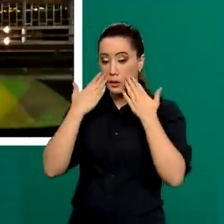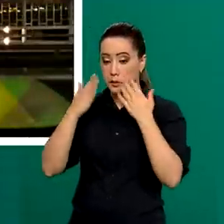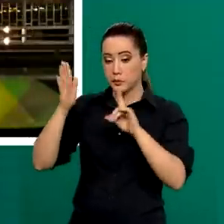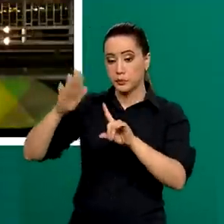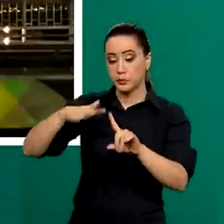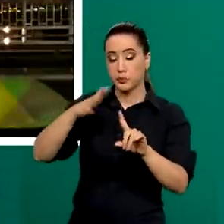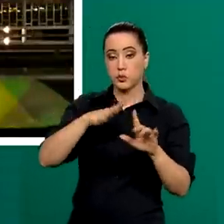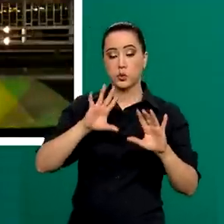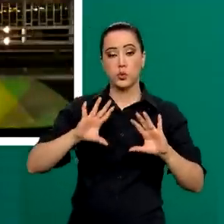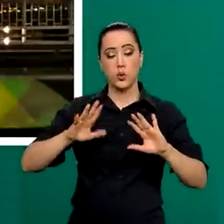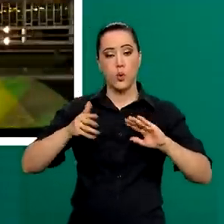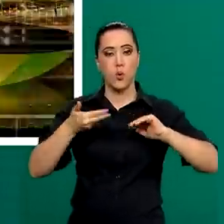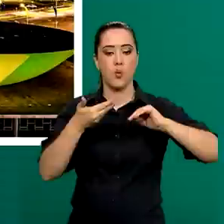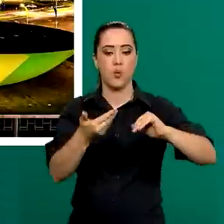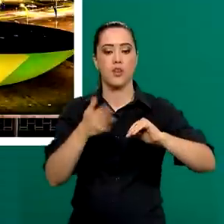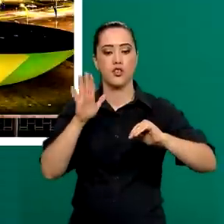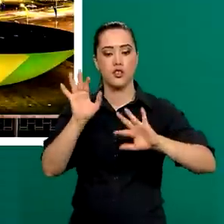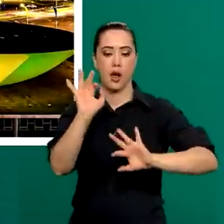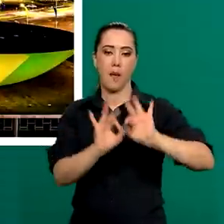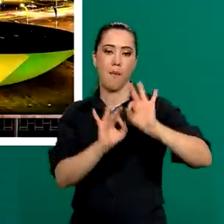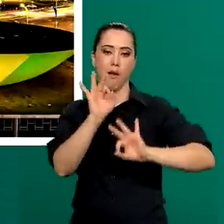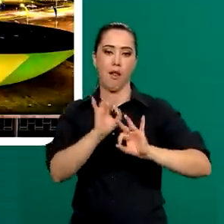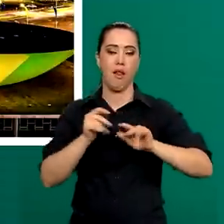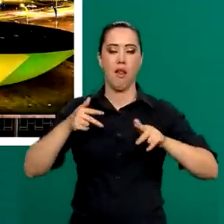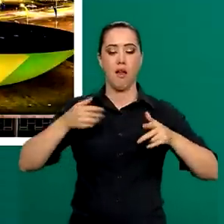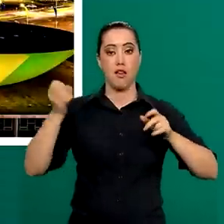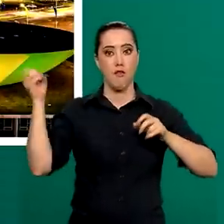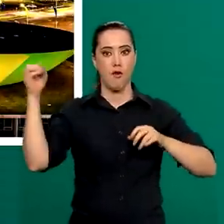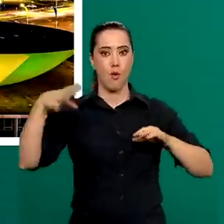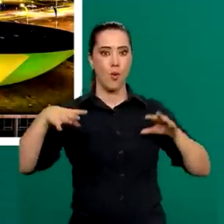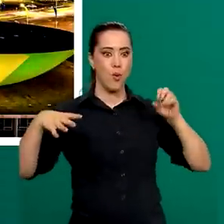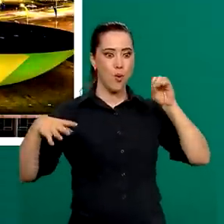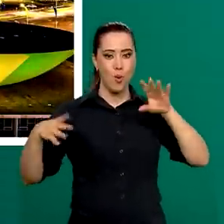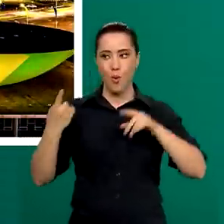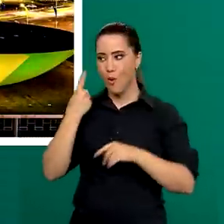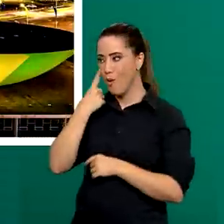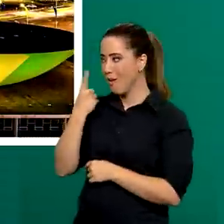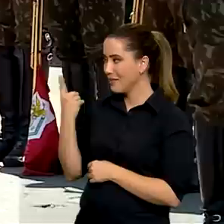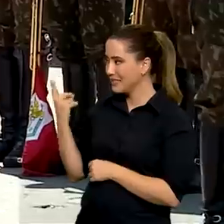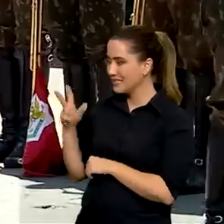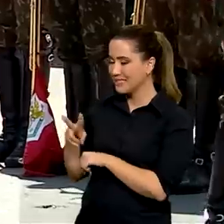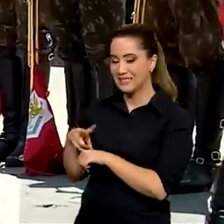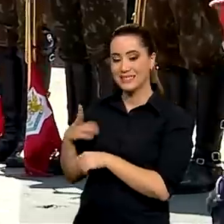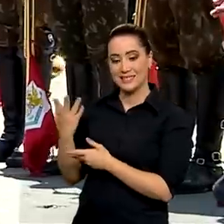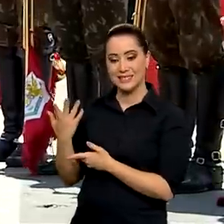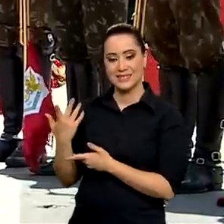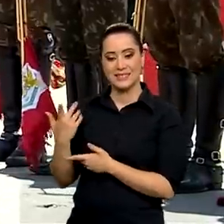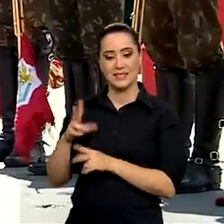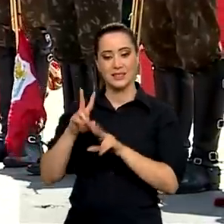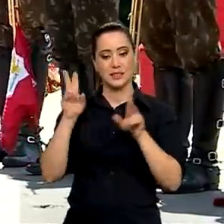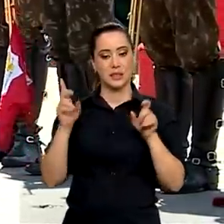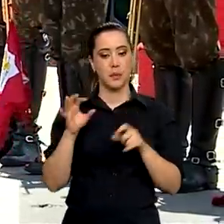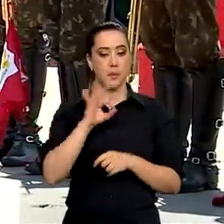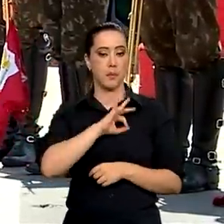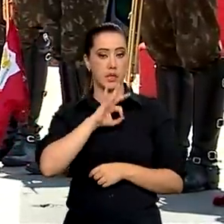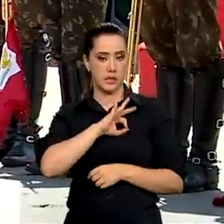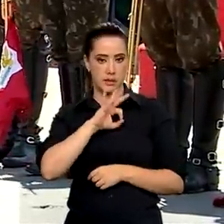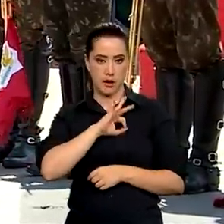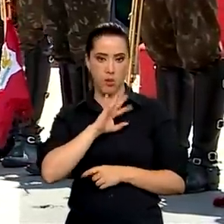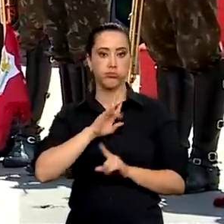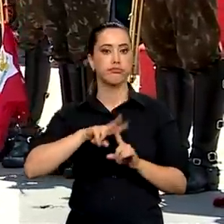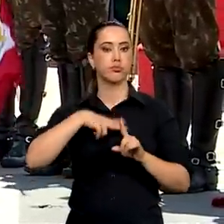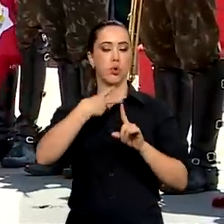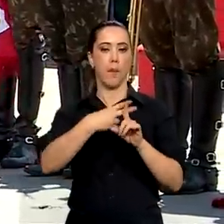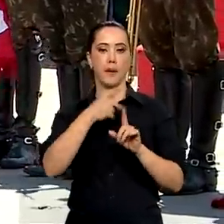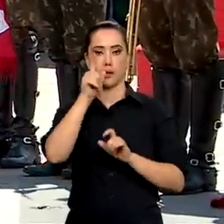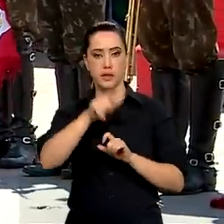no coração da esplanada, já está iluminado com as cores e os temas do desfile. A festa terá policiamento reforçado e